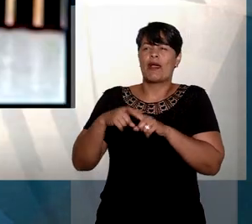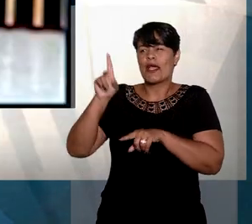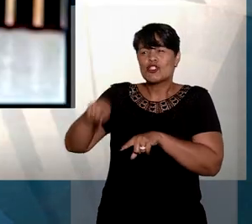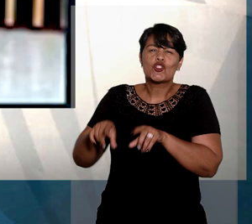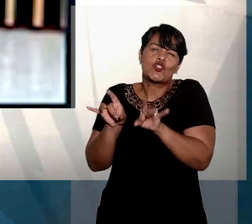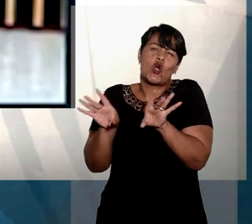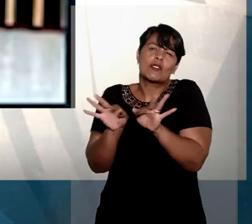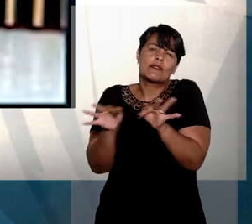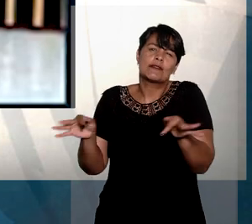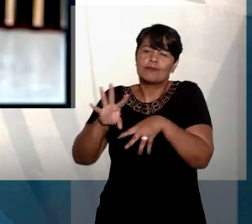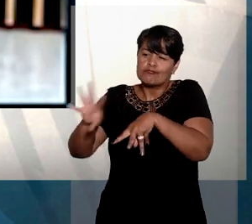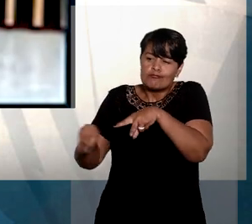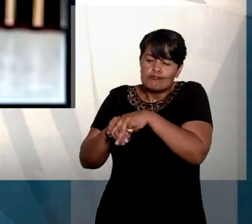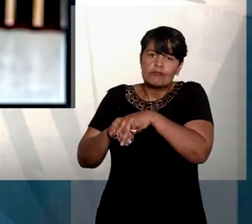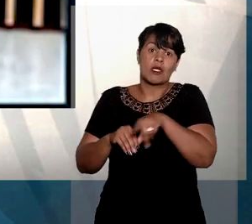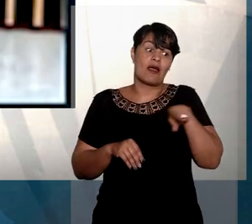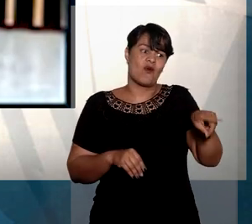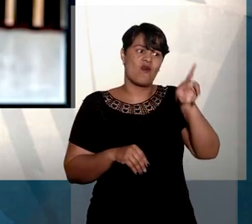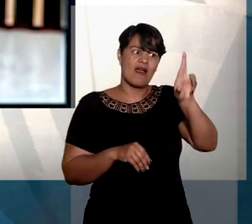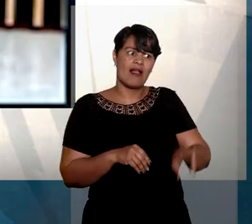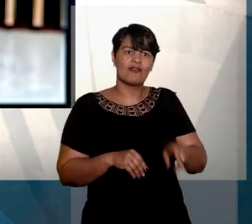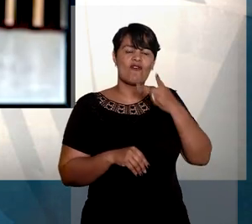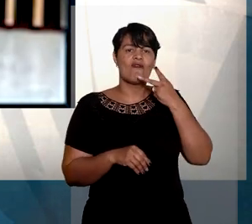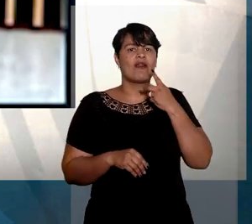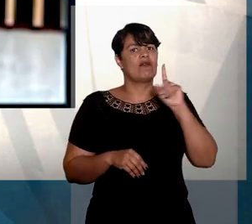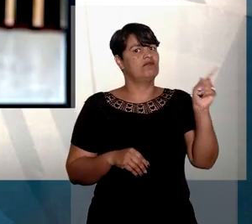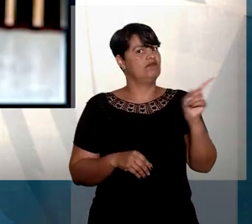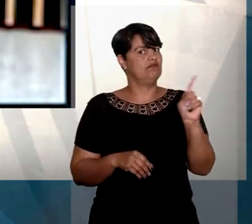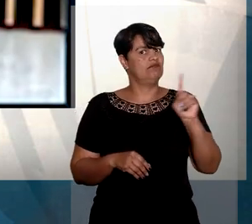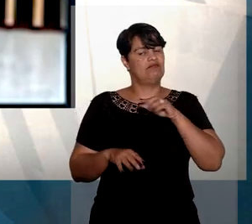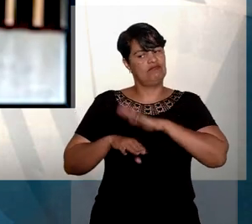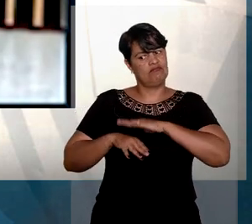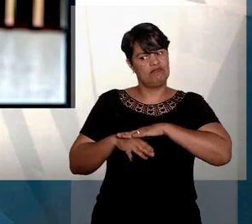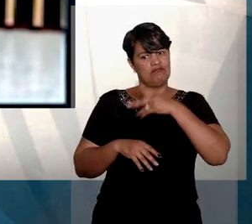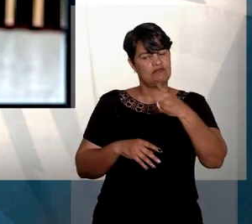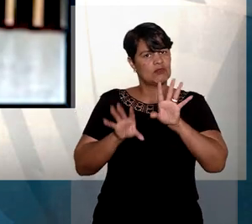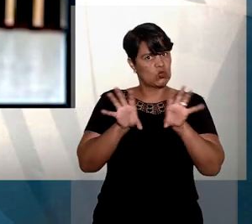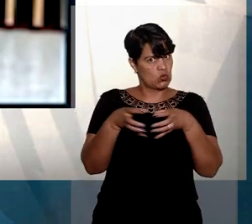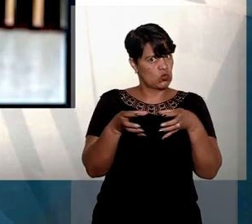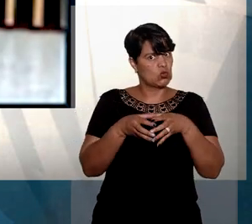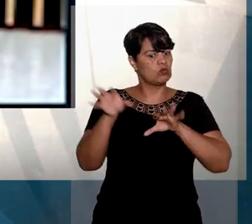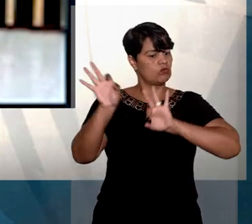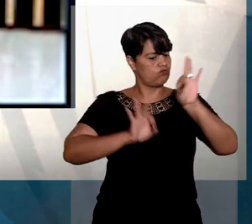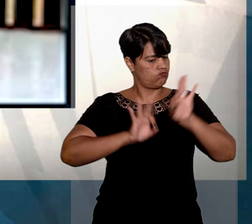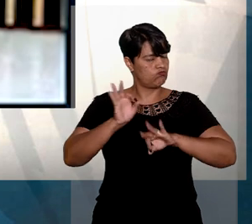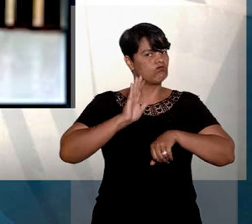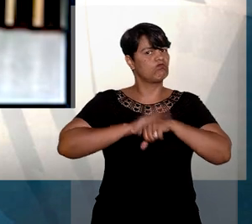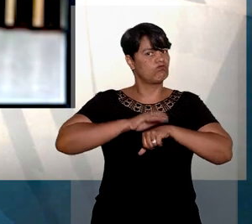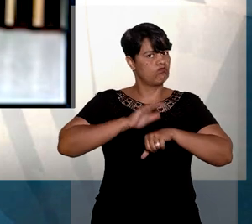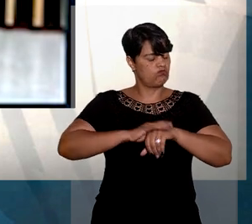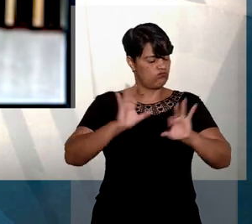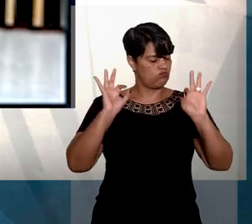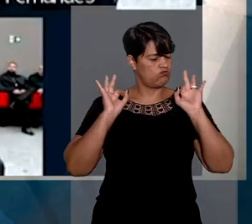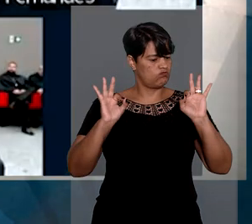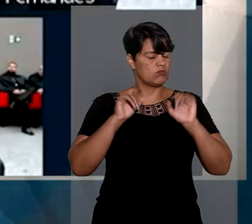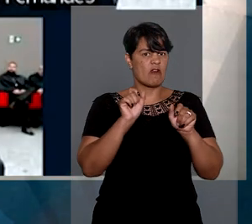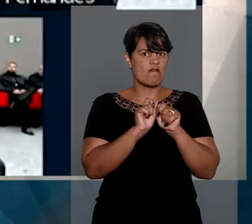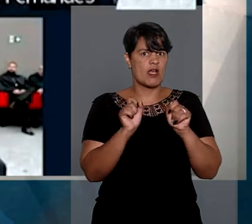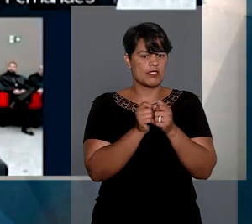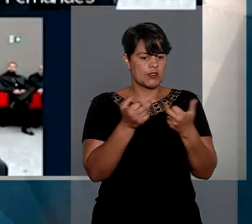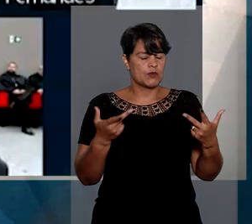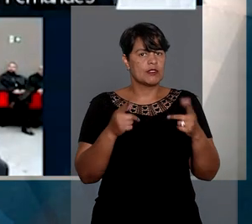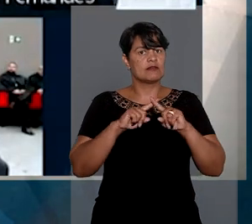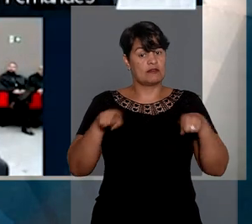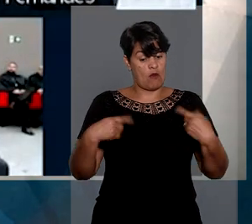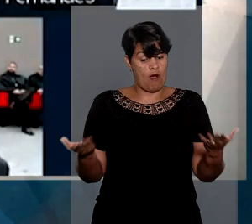o relator destacou que o nível de sofisticação utilizado pelos acusados não permite, neste momento processual, a